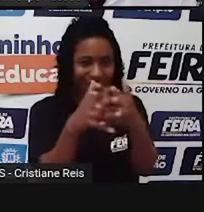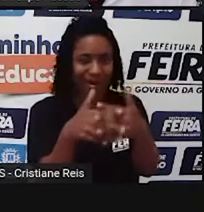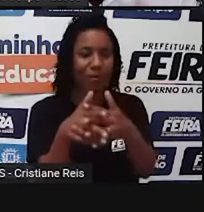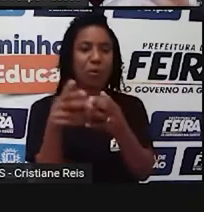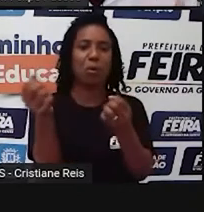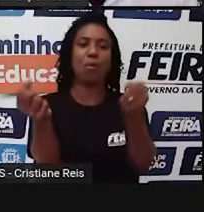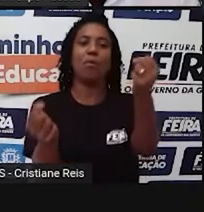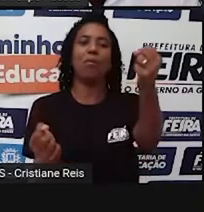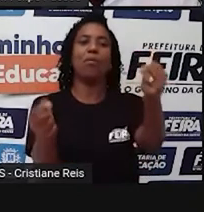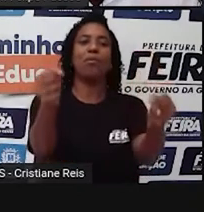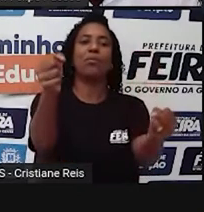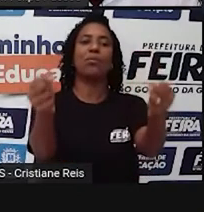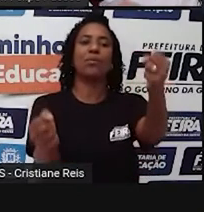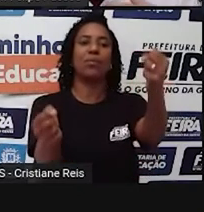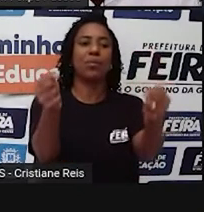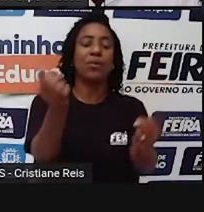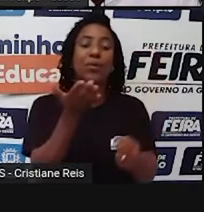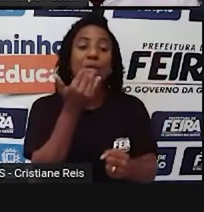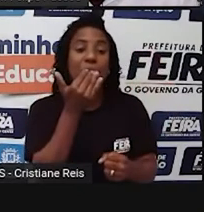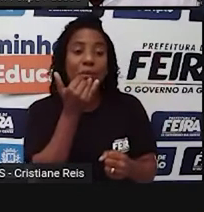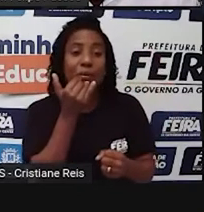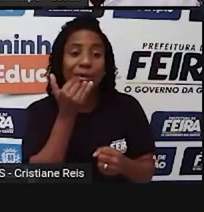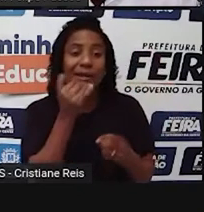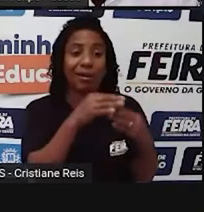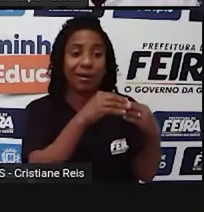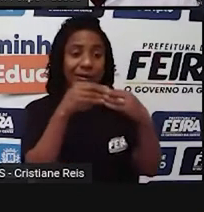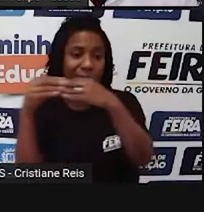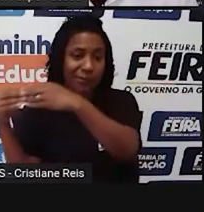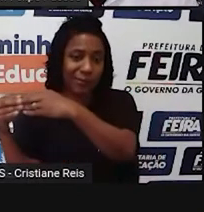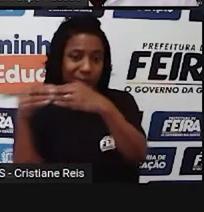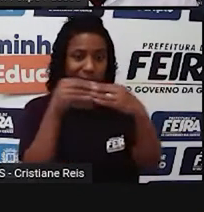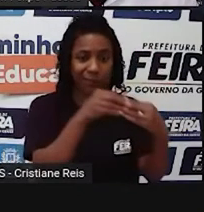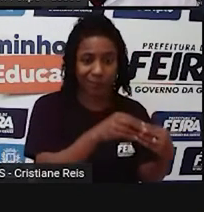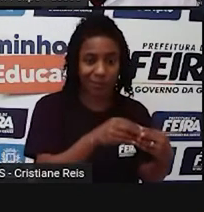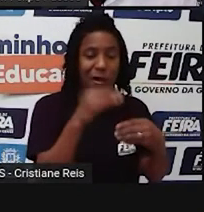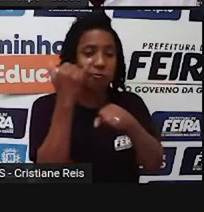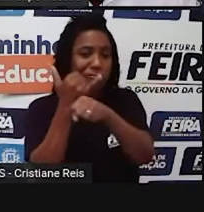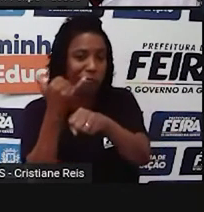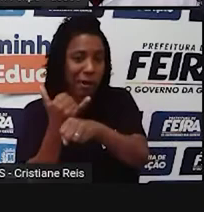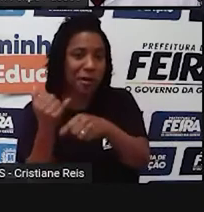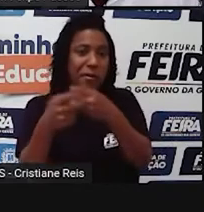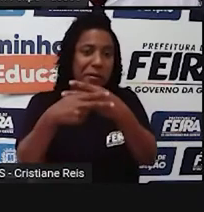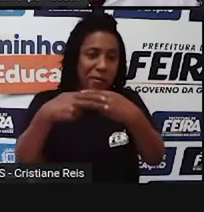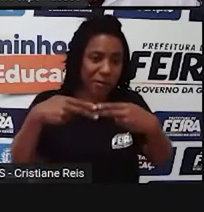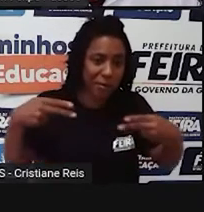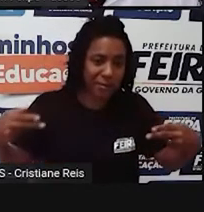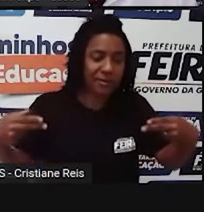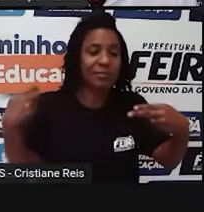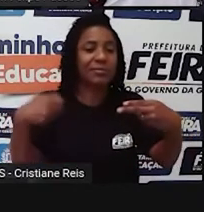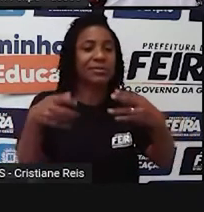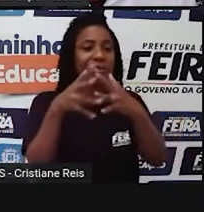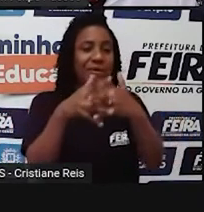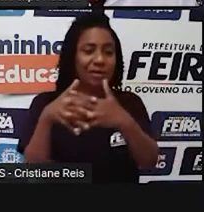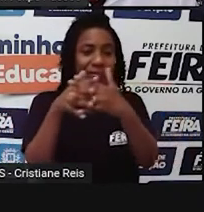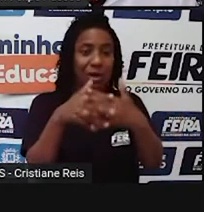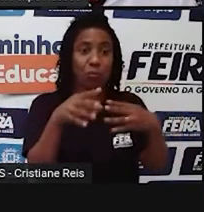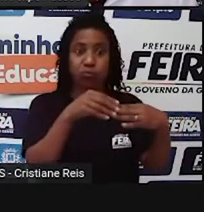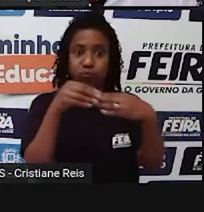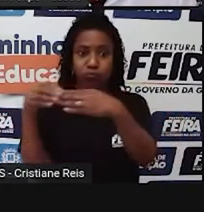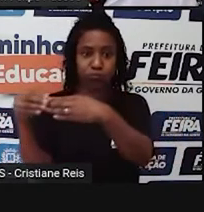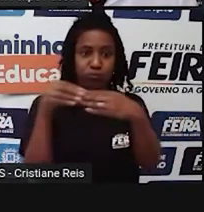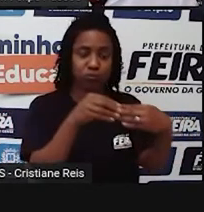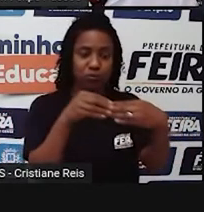alimentos, nosso combustível, minério, muito do que a gente produz circula dentro do nosso território